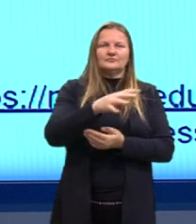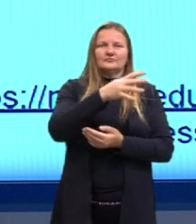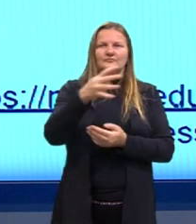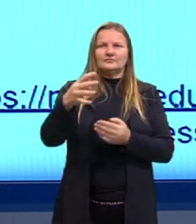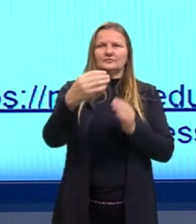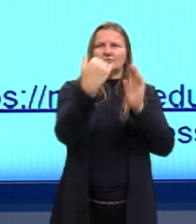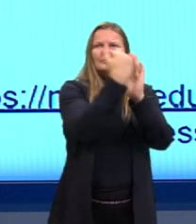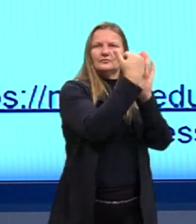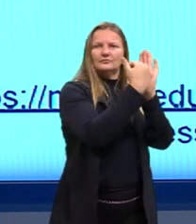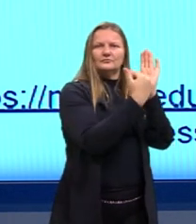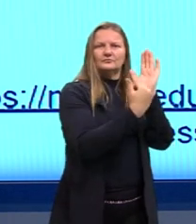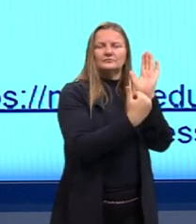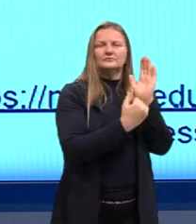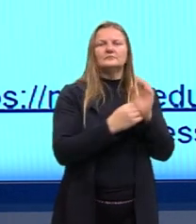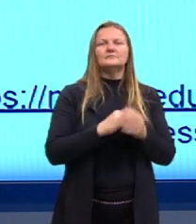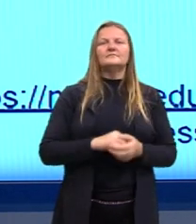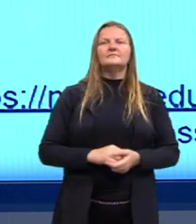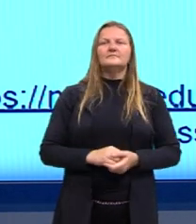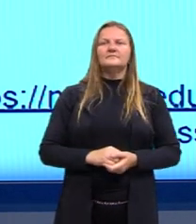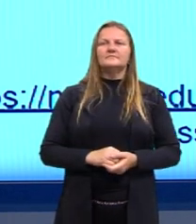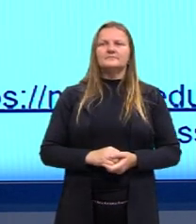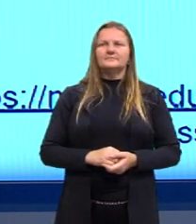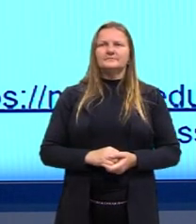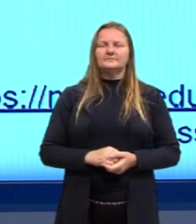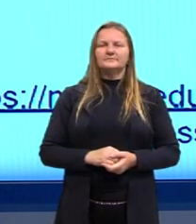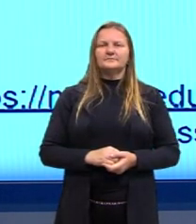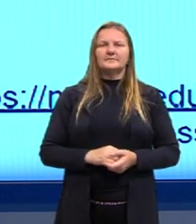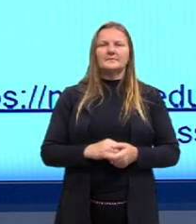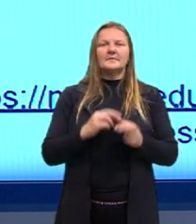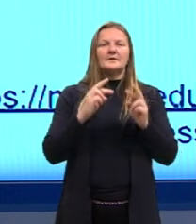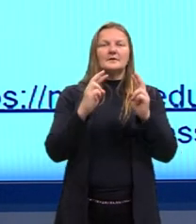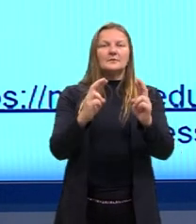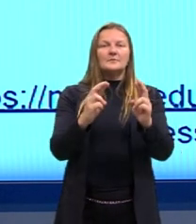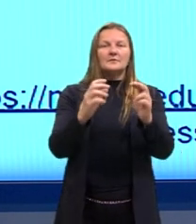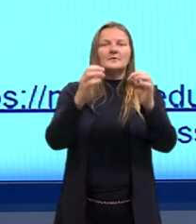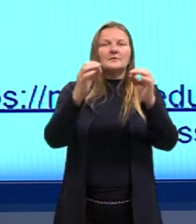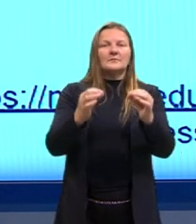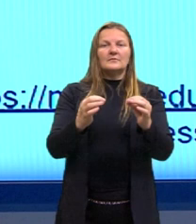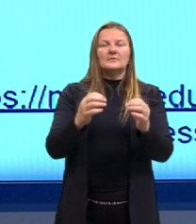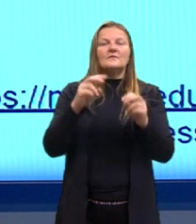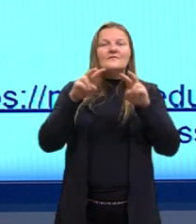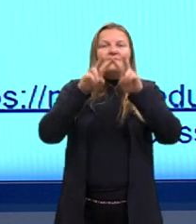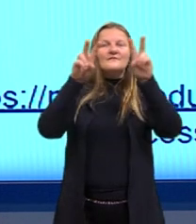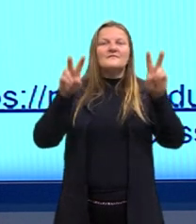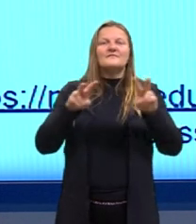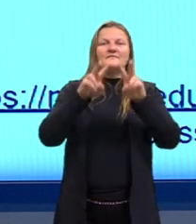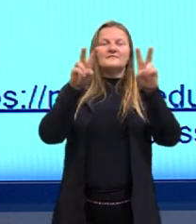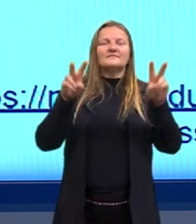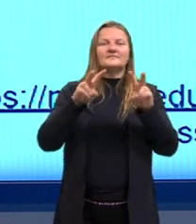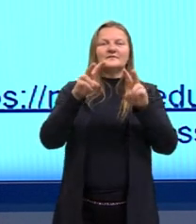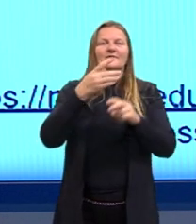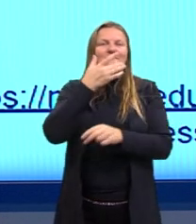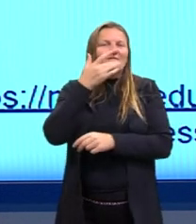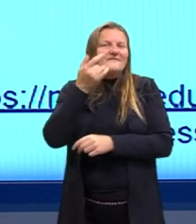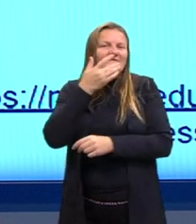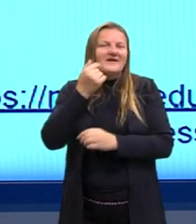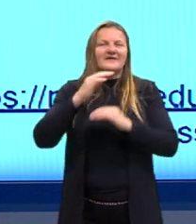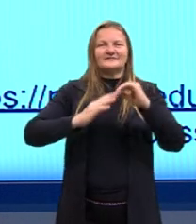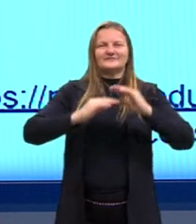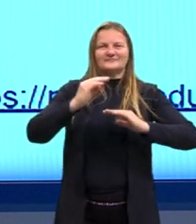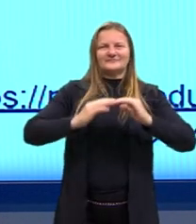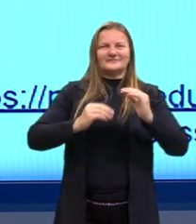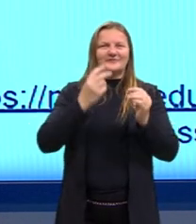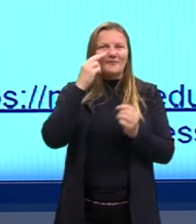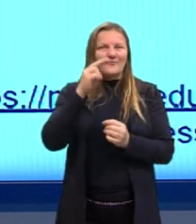ou até anteriormente, né? Que estavam lá respondidos. Nós conseguimos visualizar de uma forma bem prática,